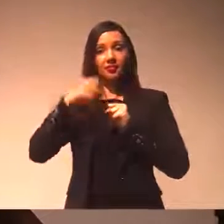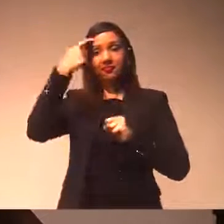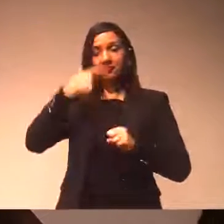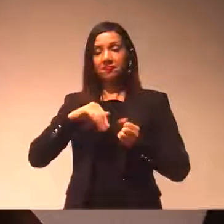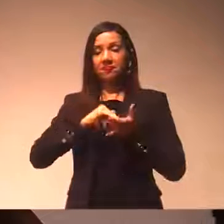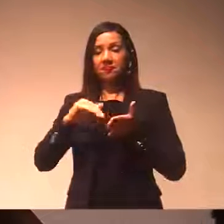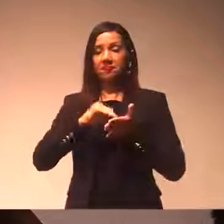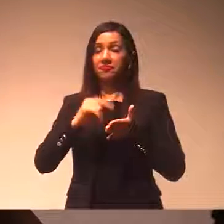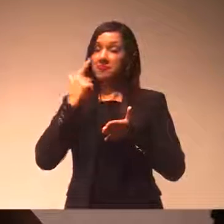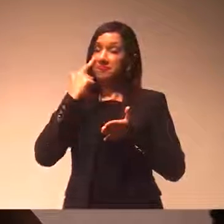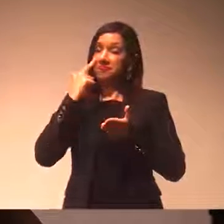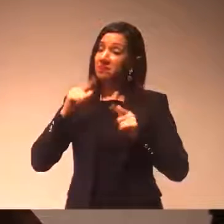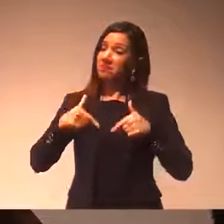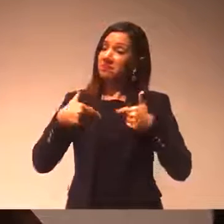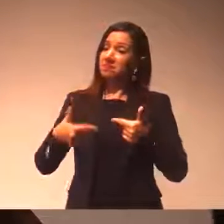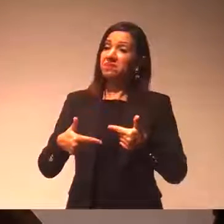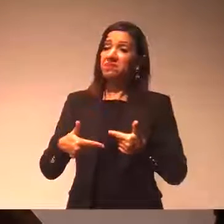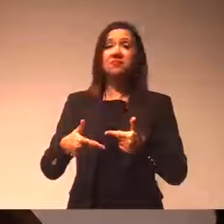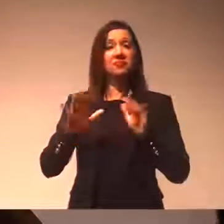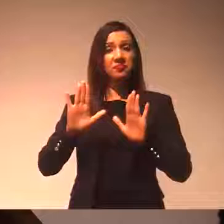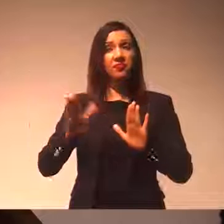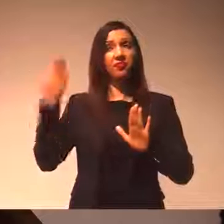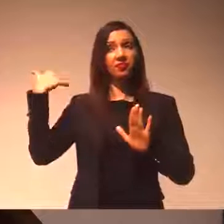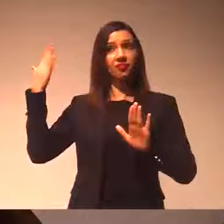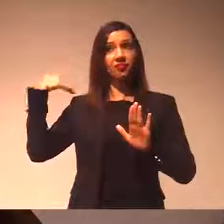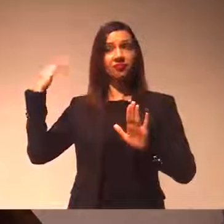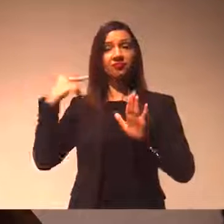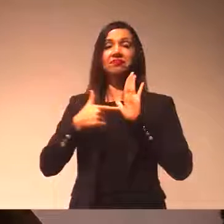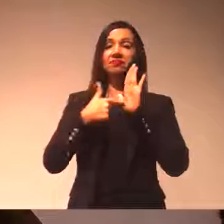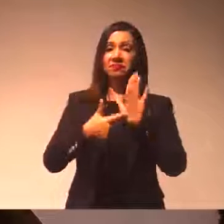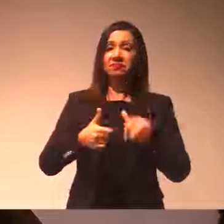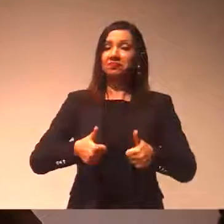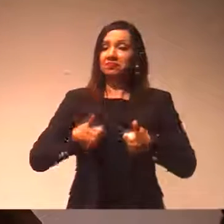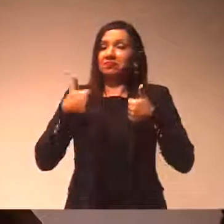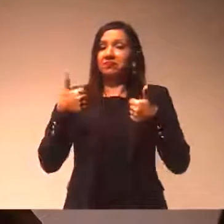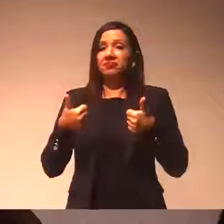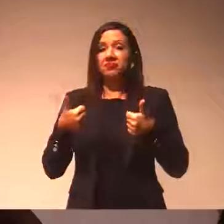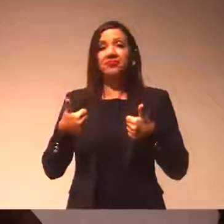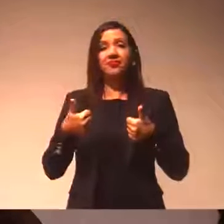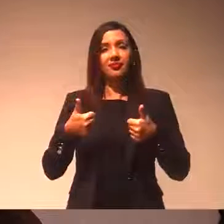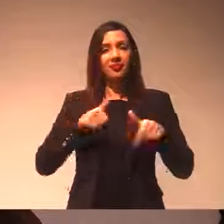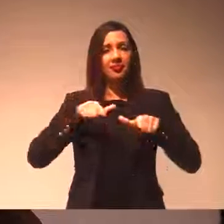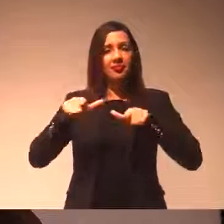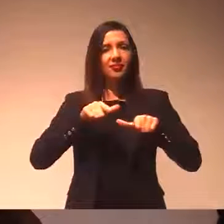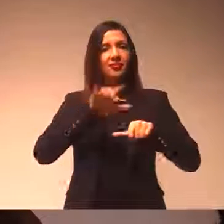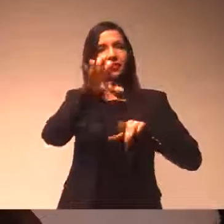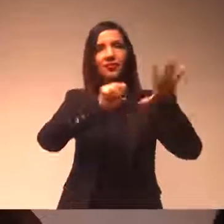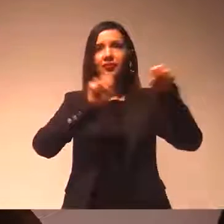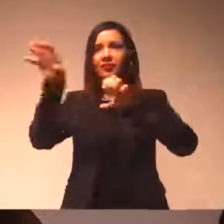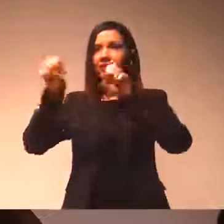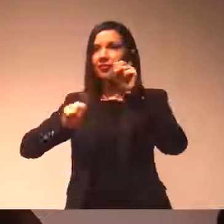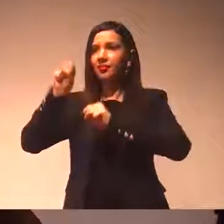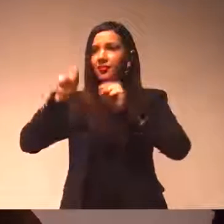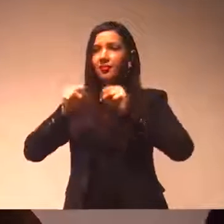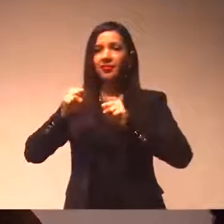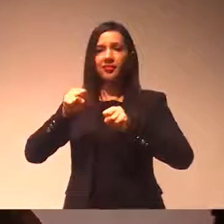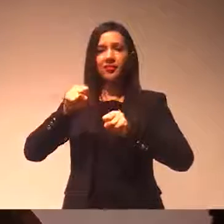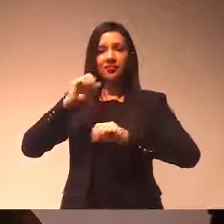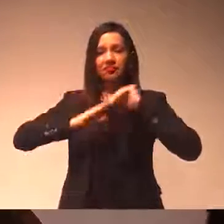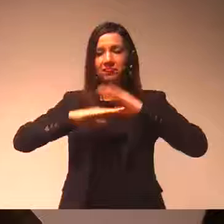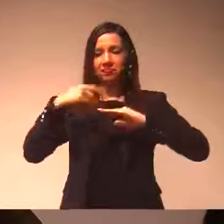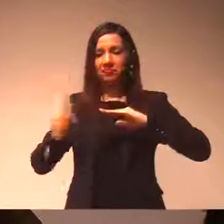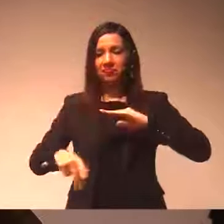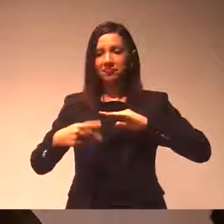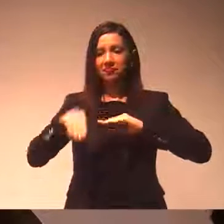desempenho. Mas eu acho que tem todas as condições, já demonstrou isso. E esse trabalho de busca de empresas, esses aspectos. E aí eu fico